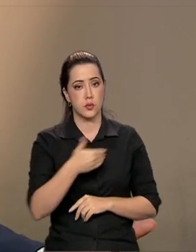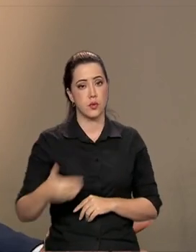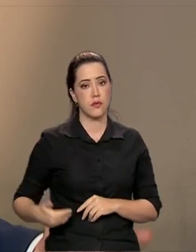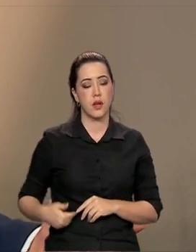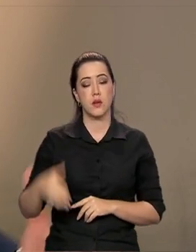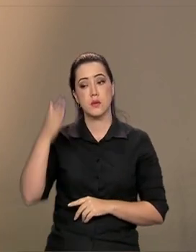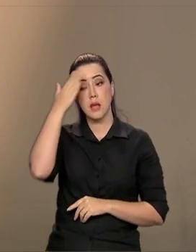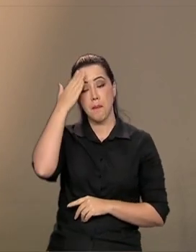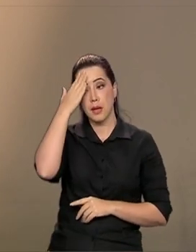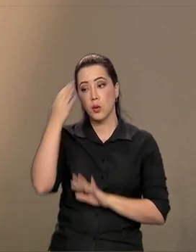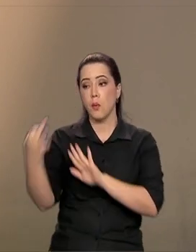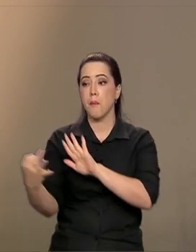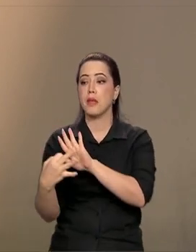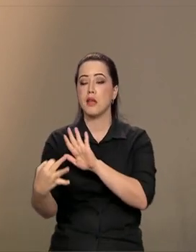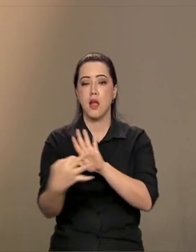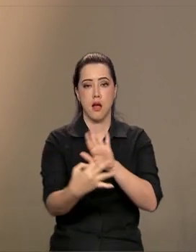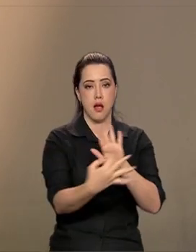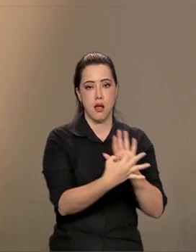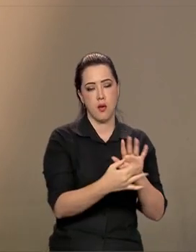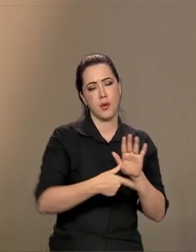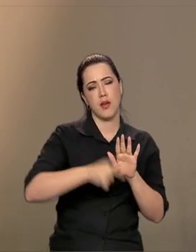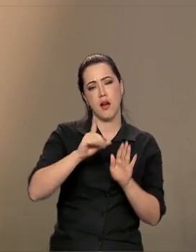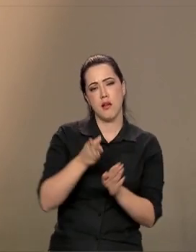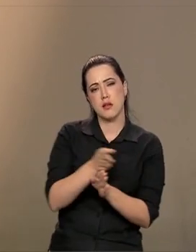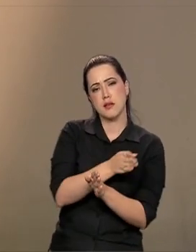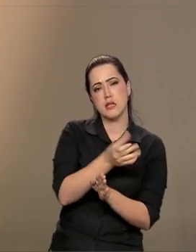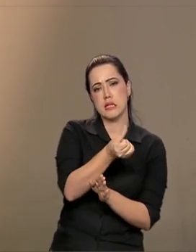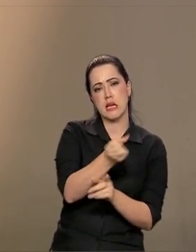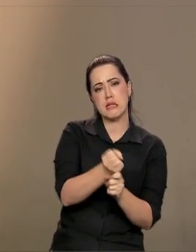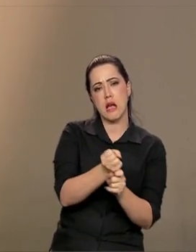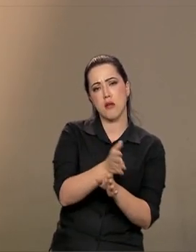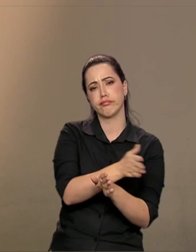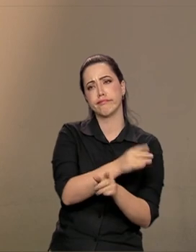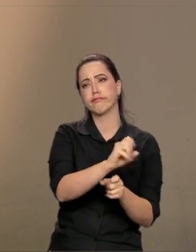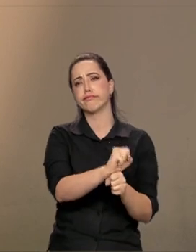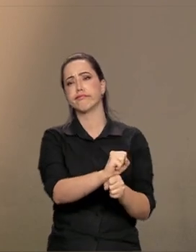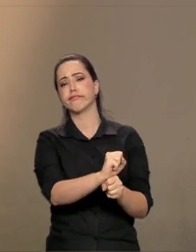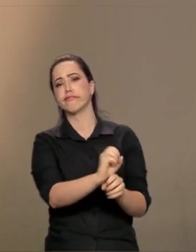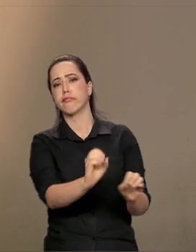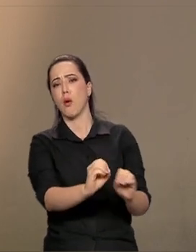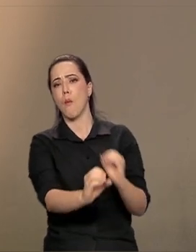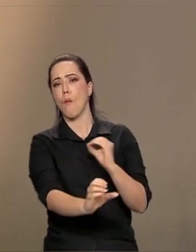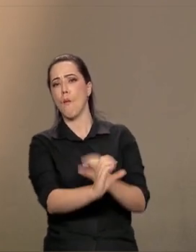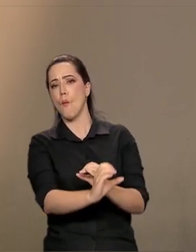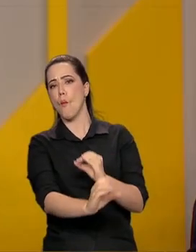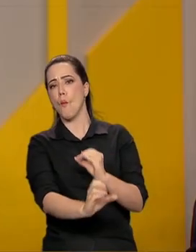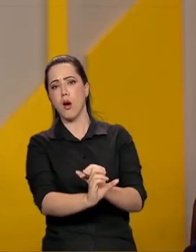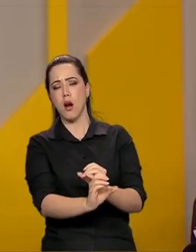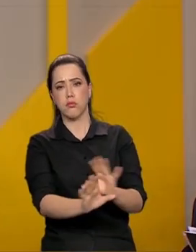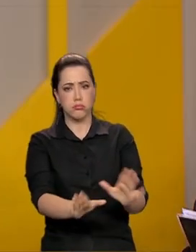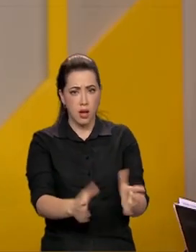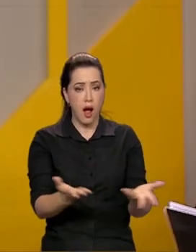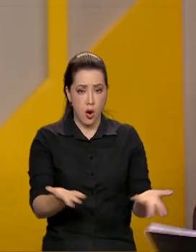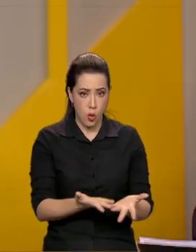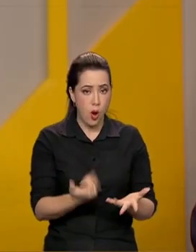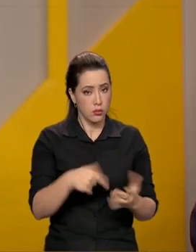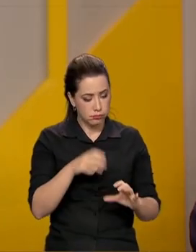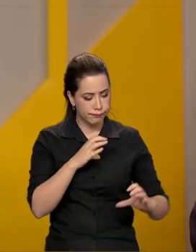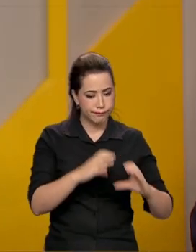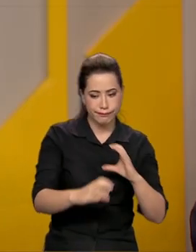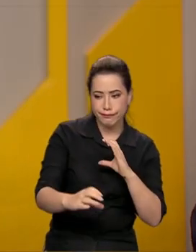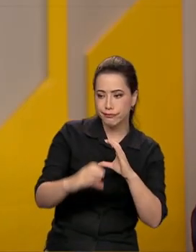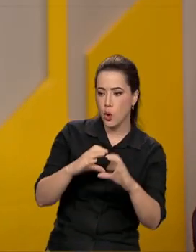seis anos de interdição desse processo de escuta, nós tivemos um momento muito significativo.